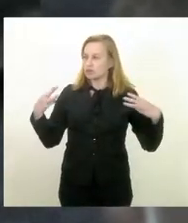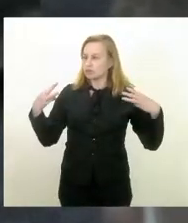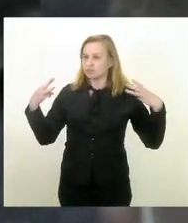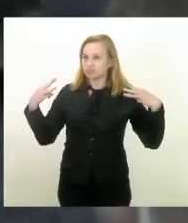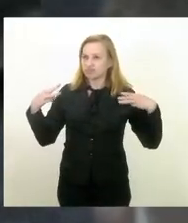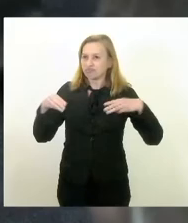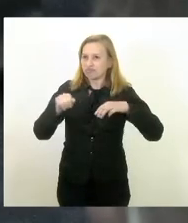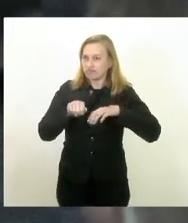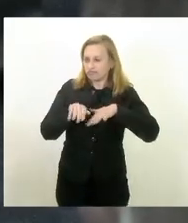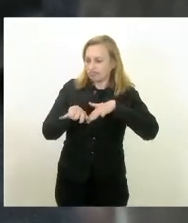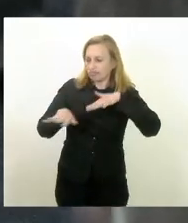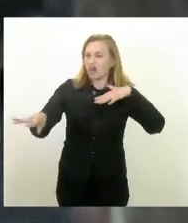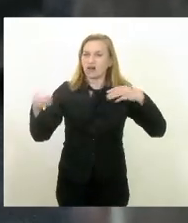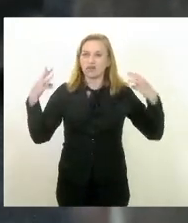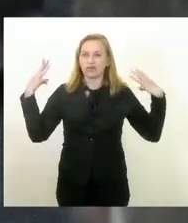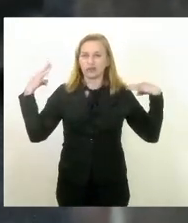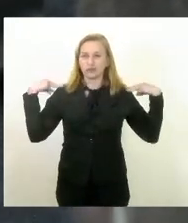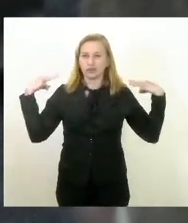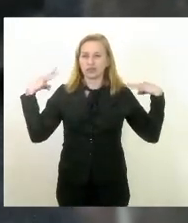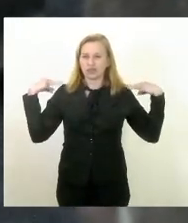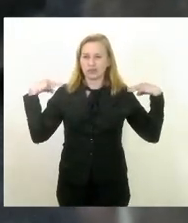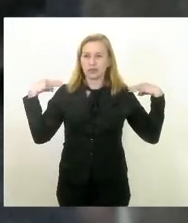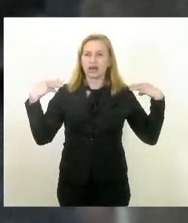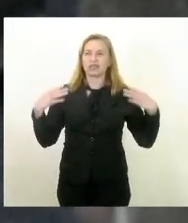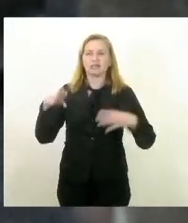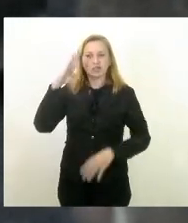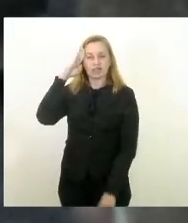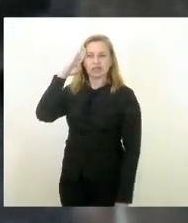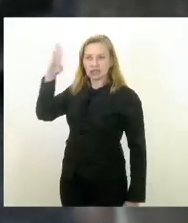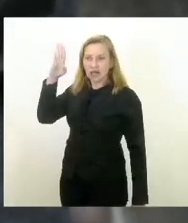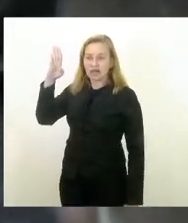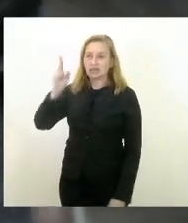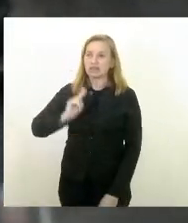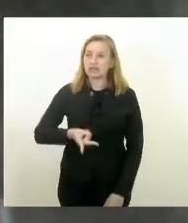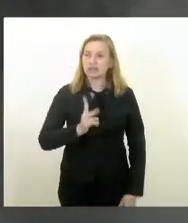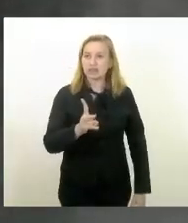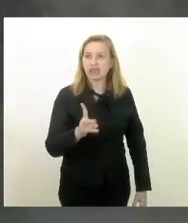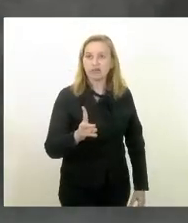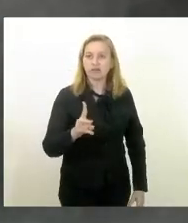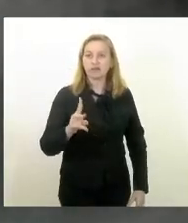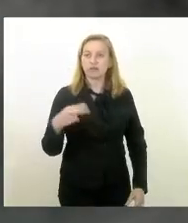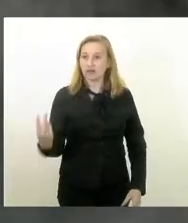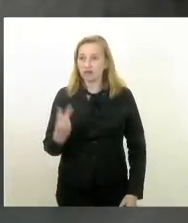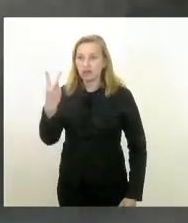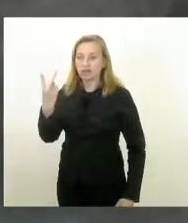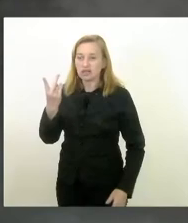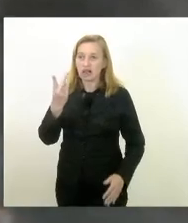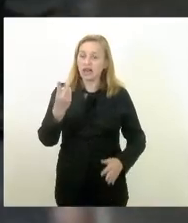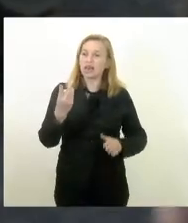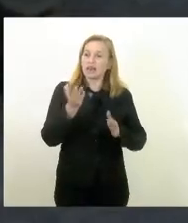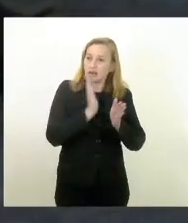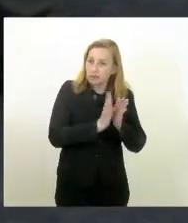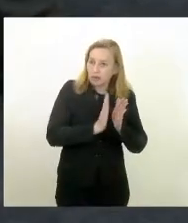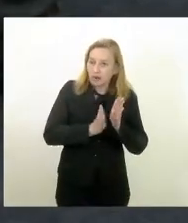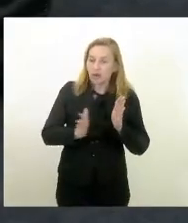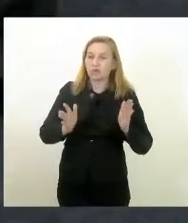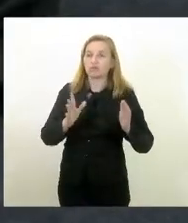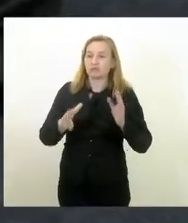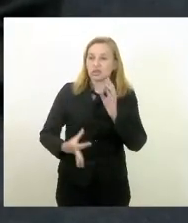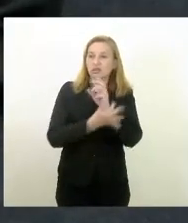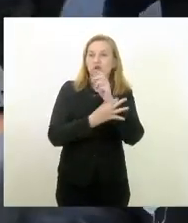protegeram e sempre estiveram aqui pra zelar pela ordem e pela segurança do nosso país